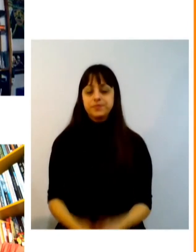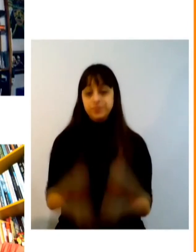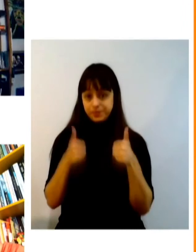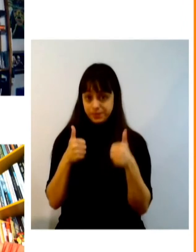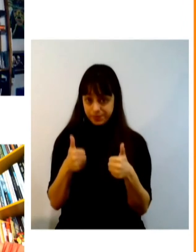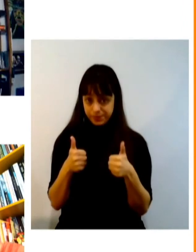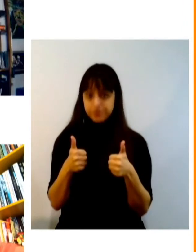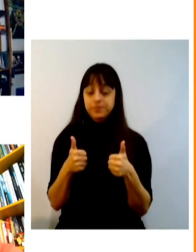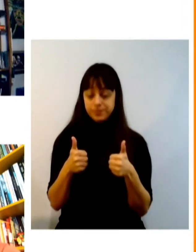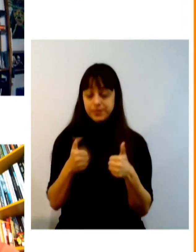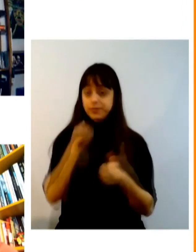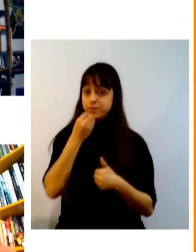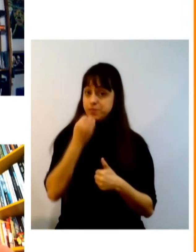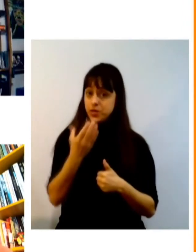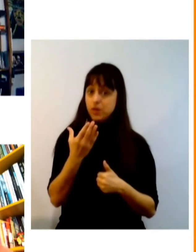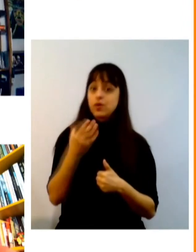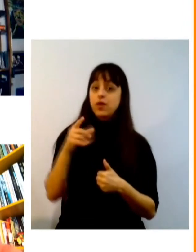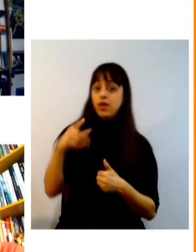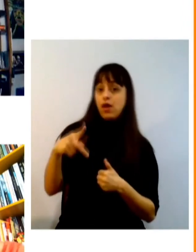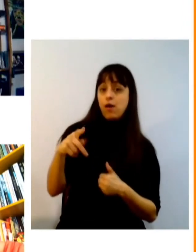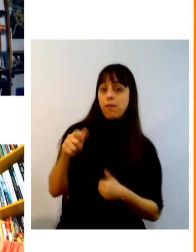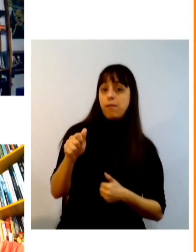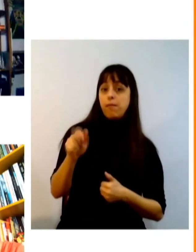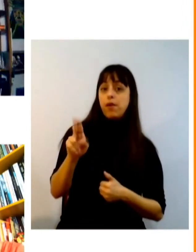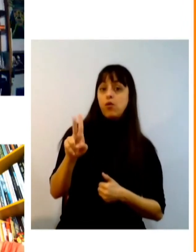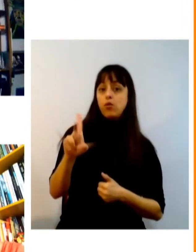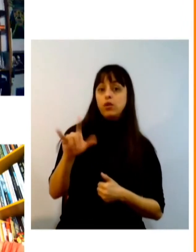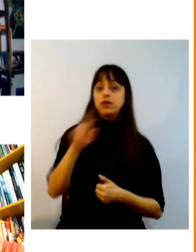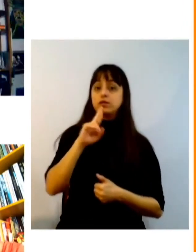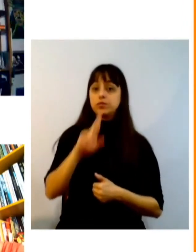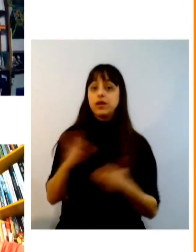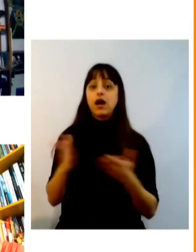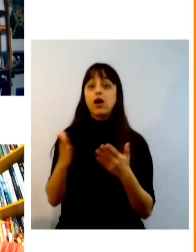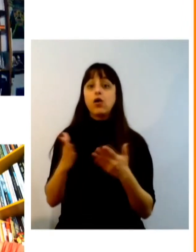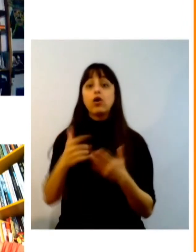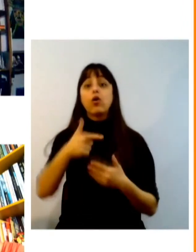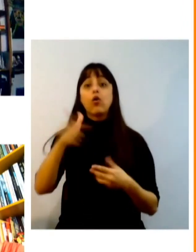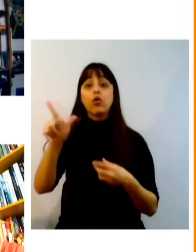agora só para a gente retomar aqui as outras duas perguntas que foram encaminhadas